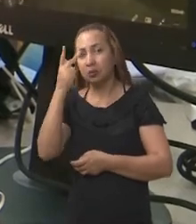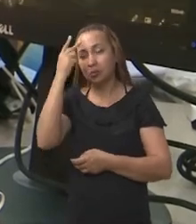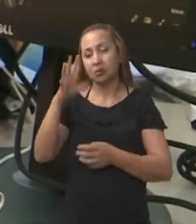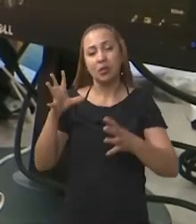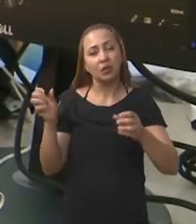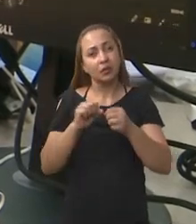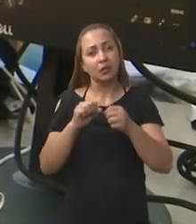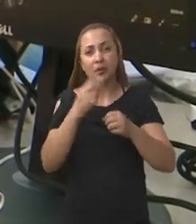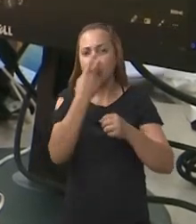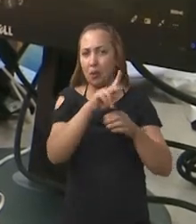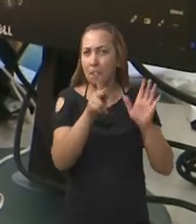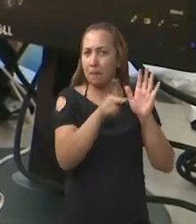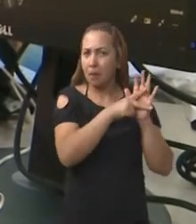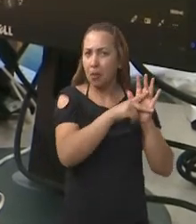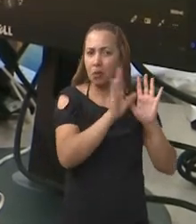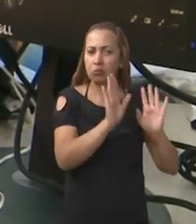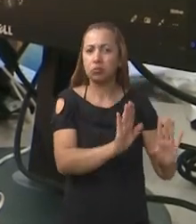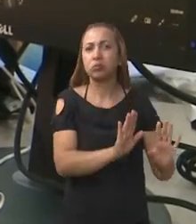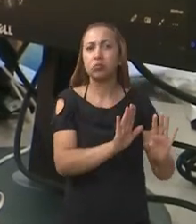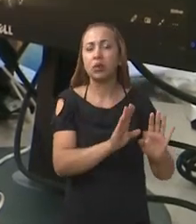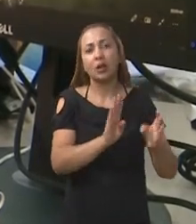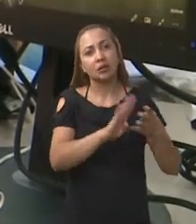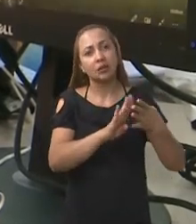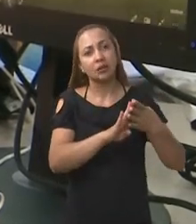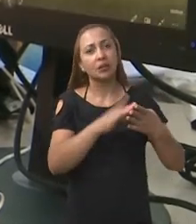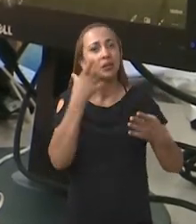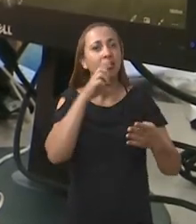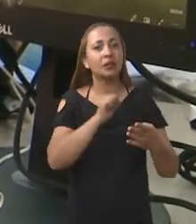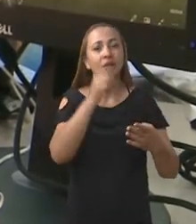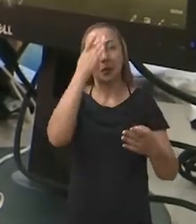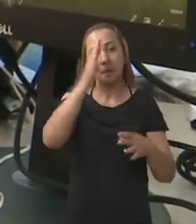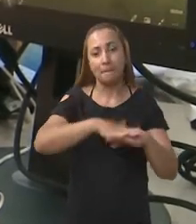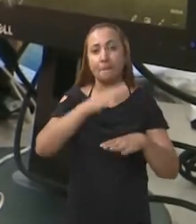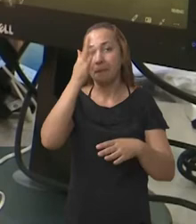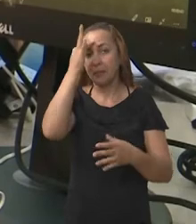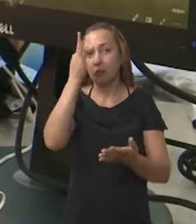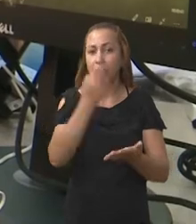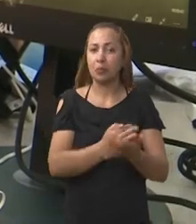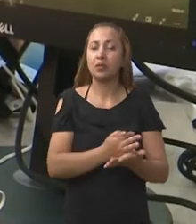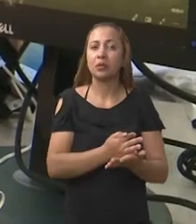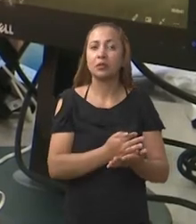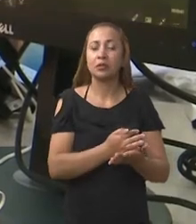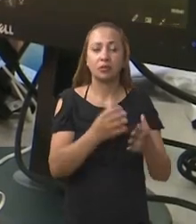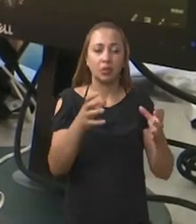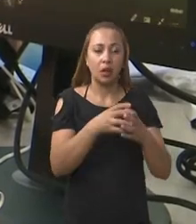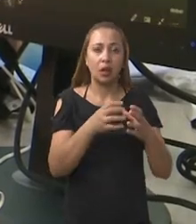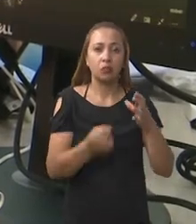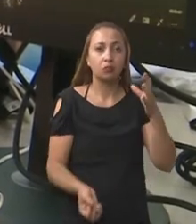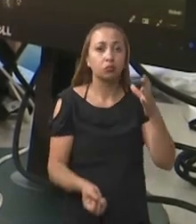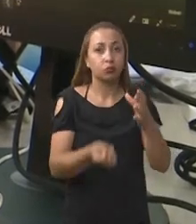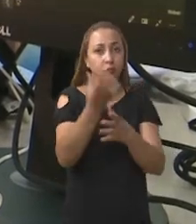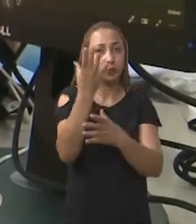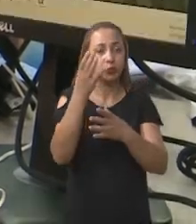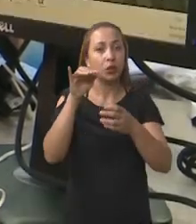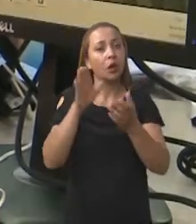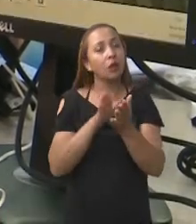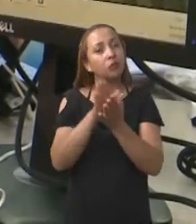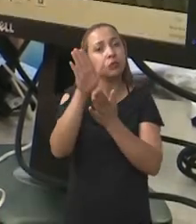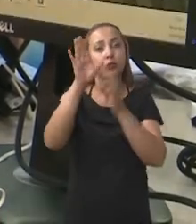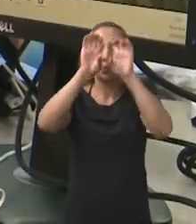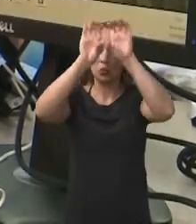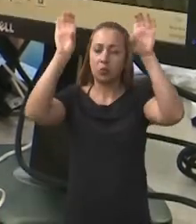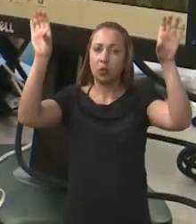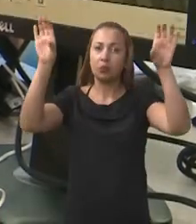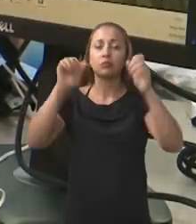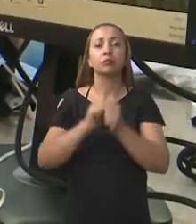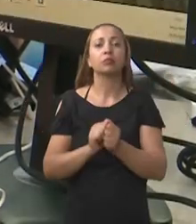para que ela trabalhe isolada da rede e garanta maior confiabilidade nas campanhas de lançamento de foguetes. Você vai